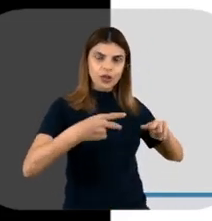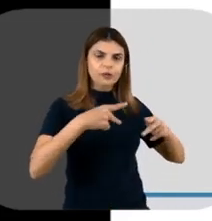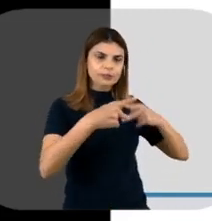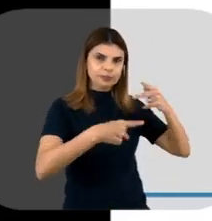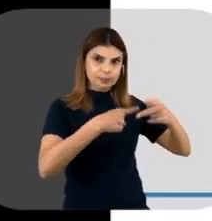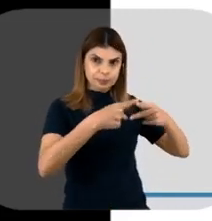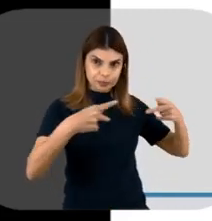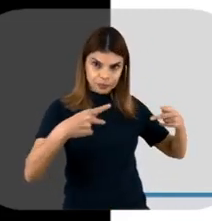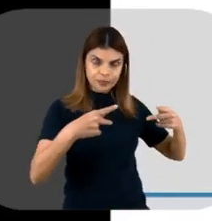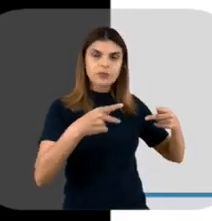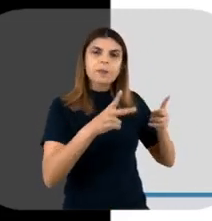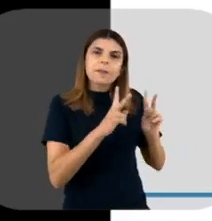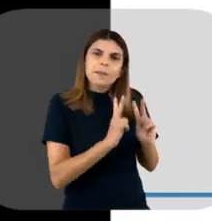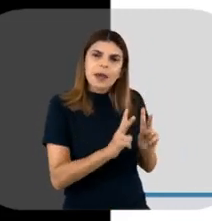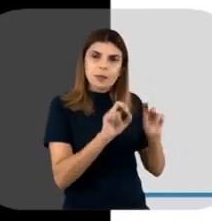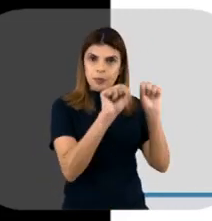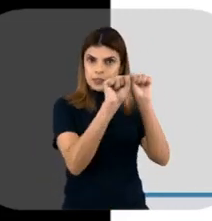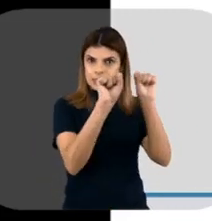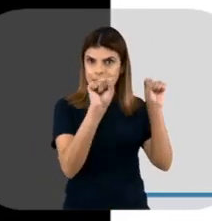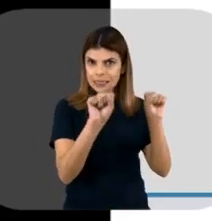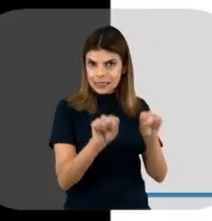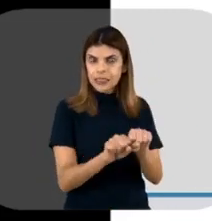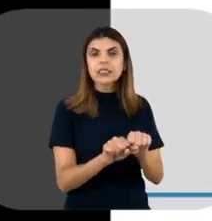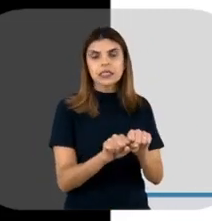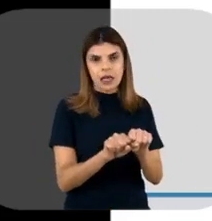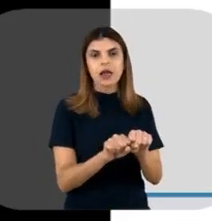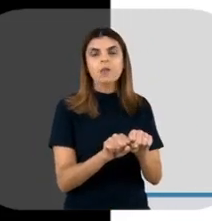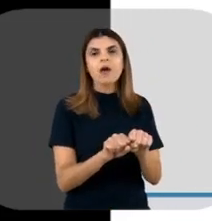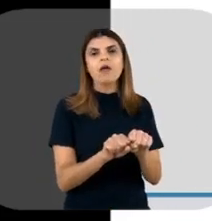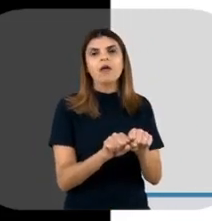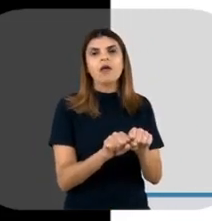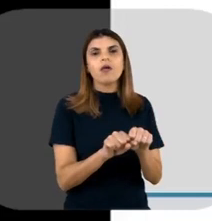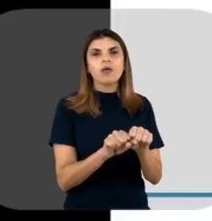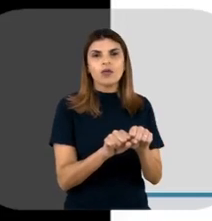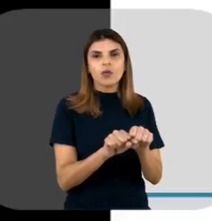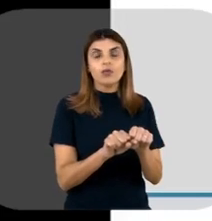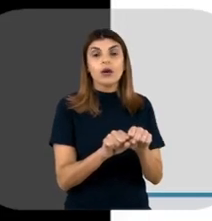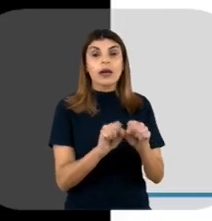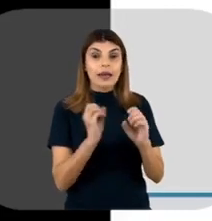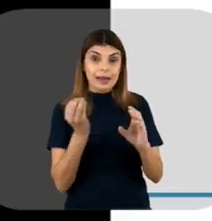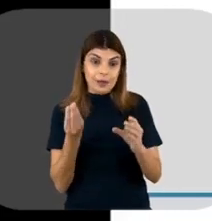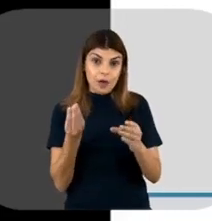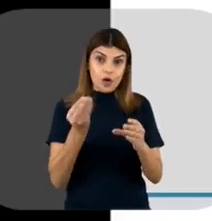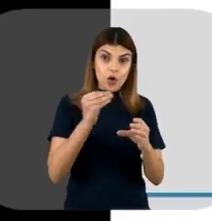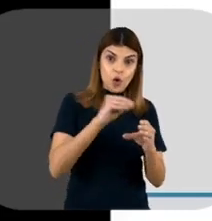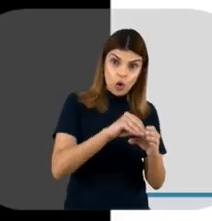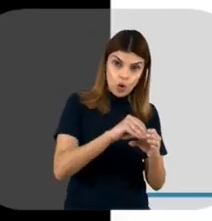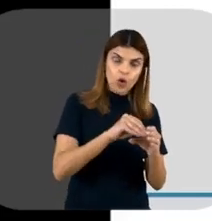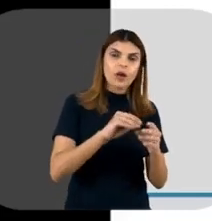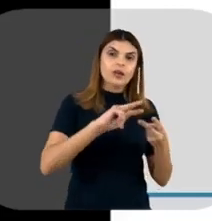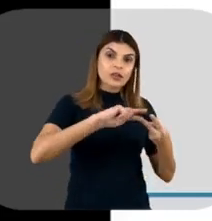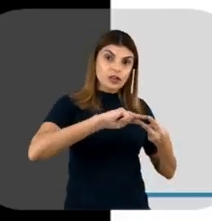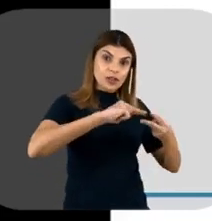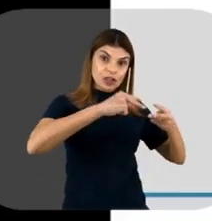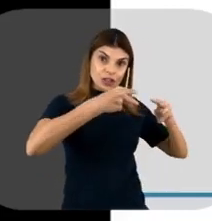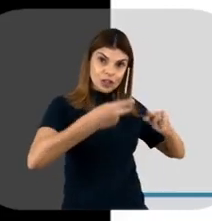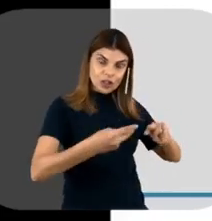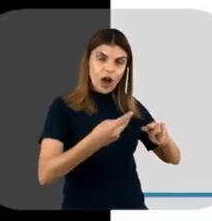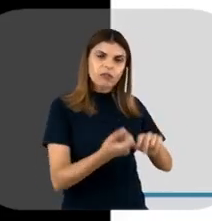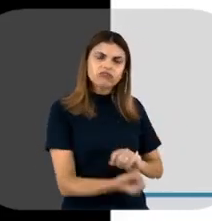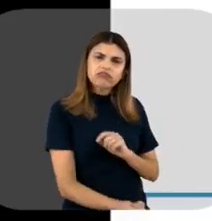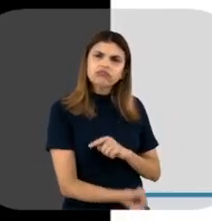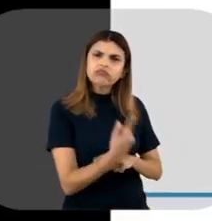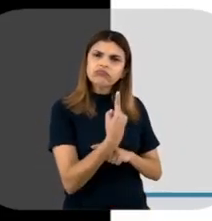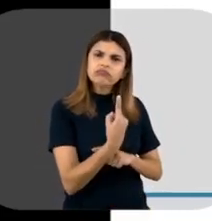sistema... Ou melhor, a inserção de um gene de um